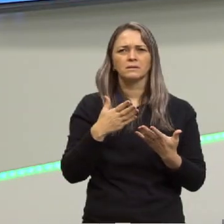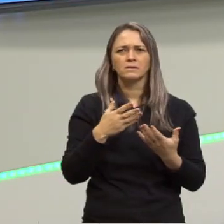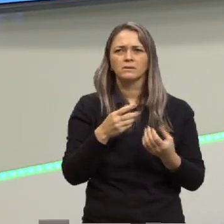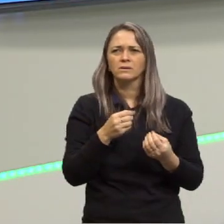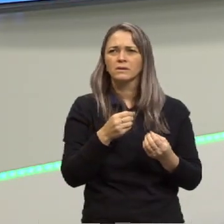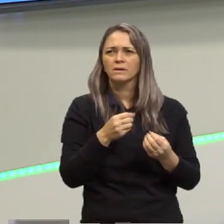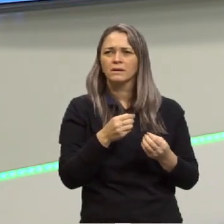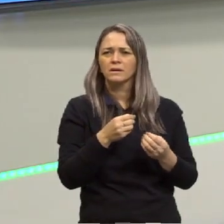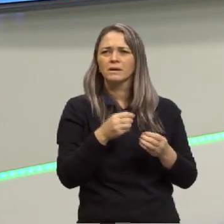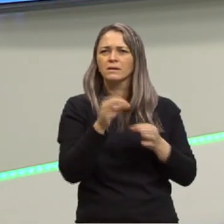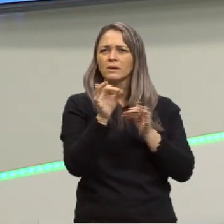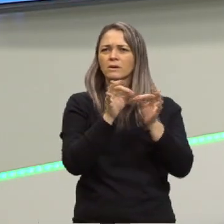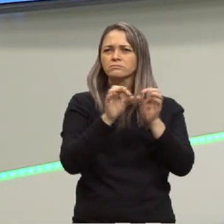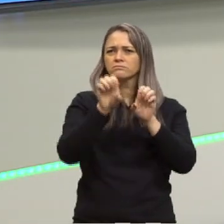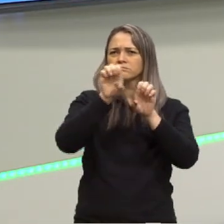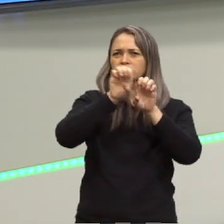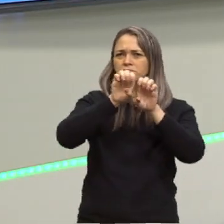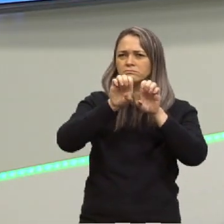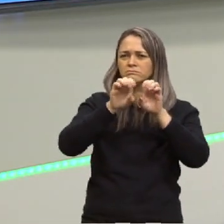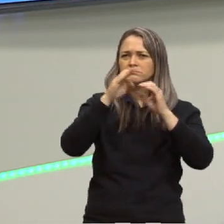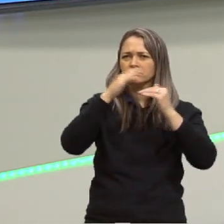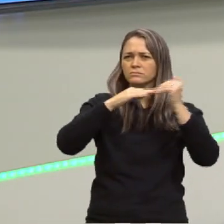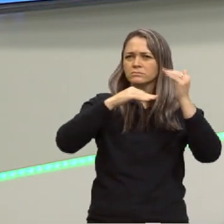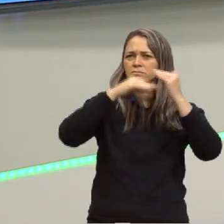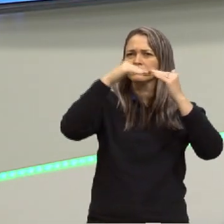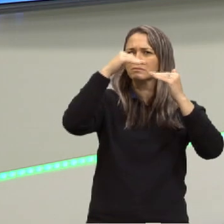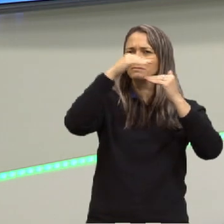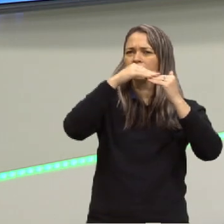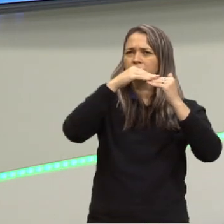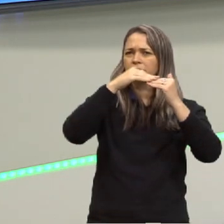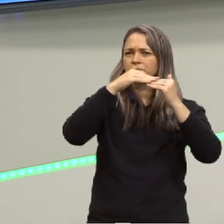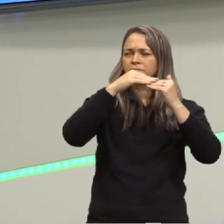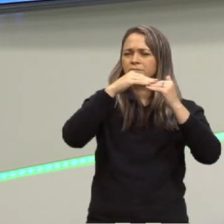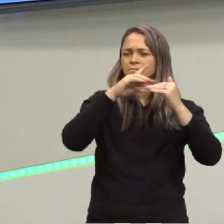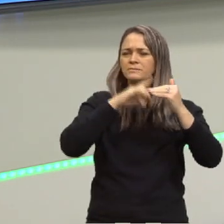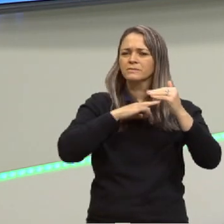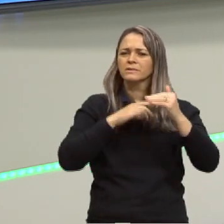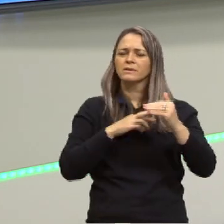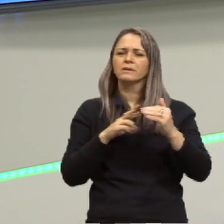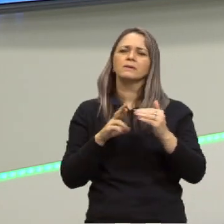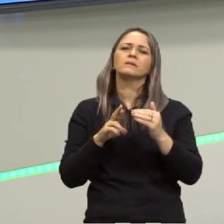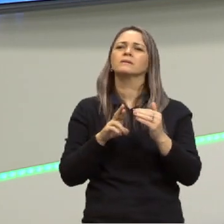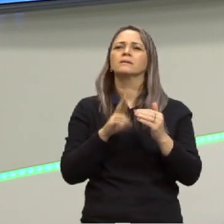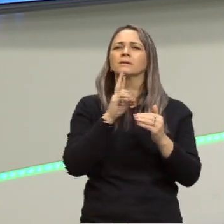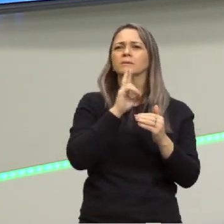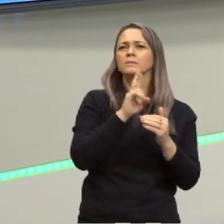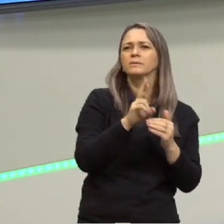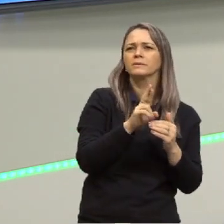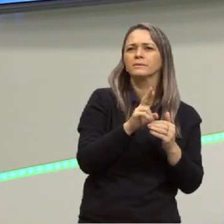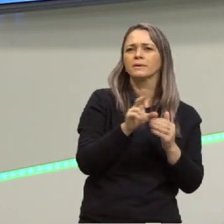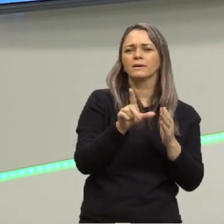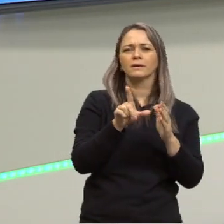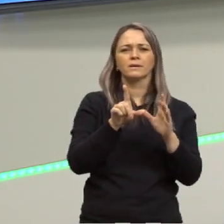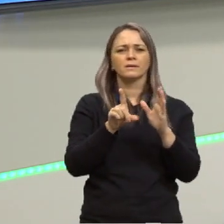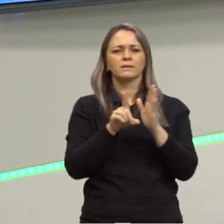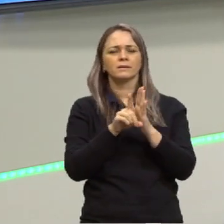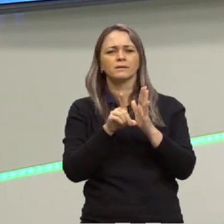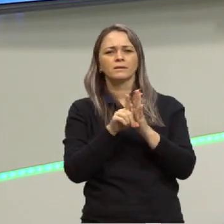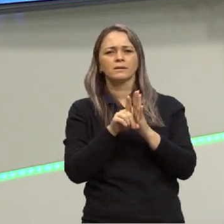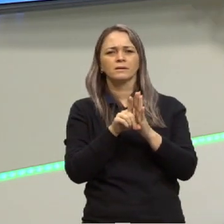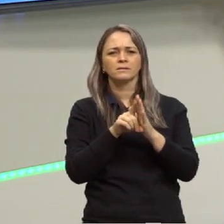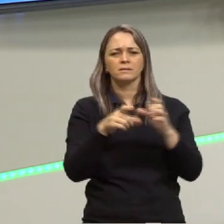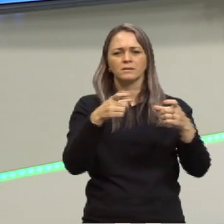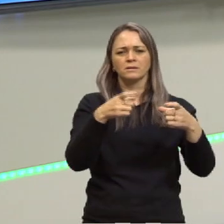construções ali nos levam a nossa resposta que é a letra D esse